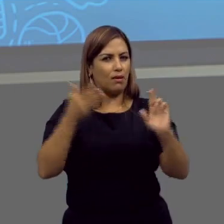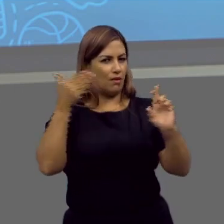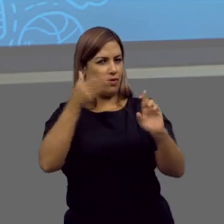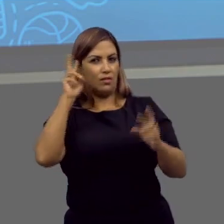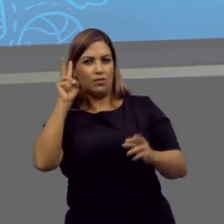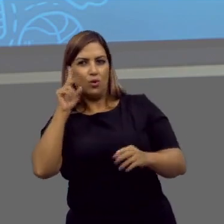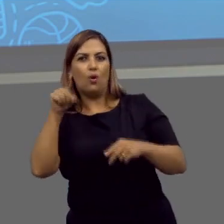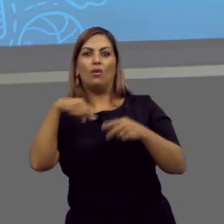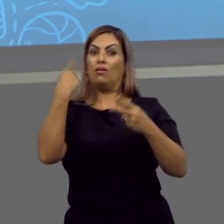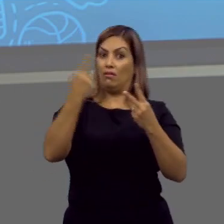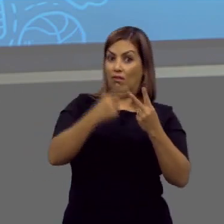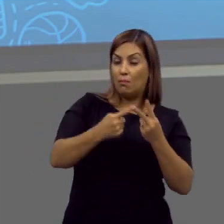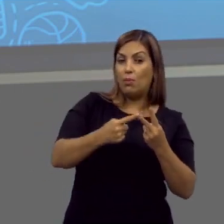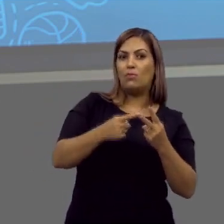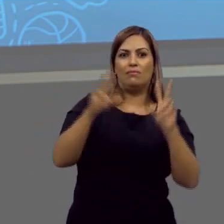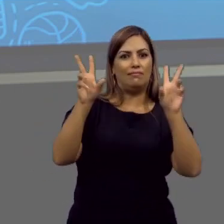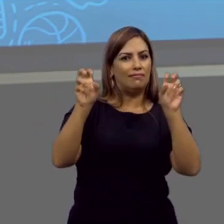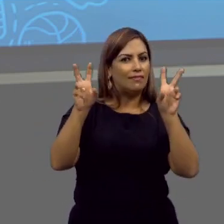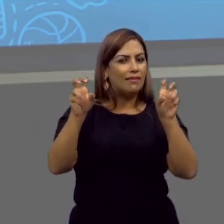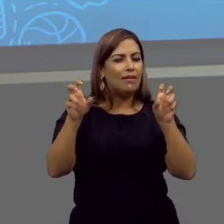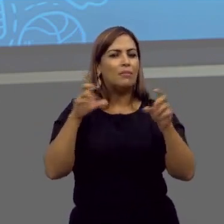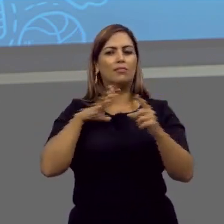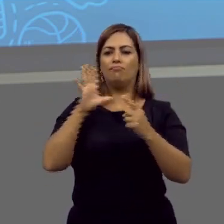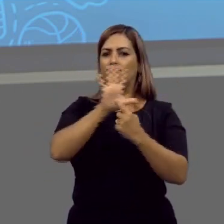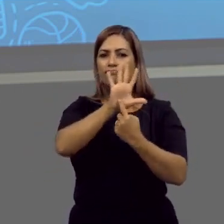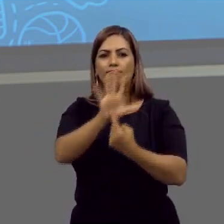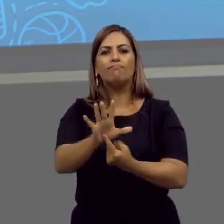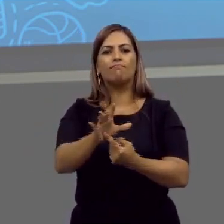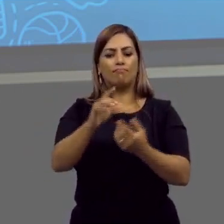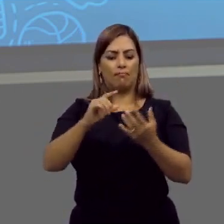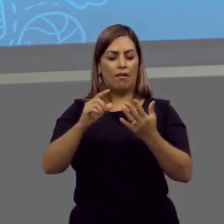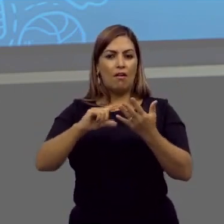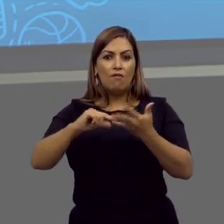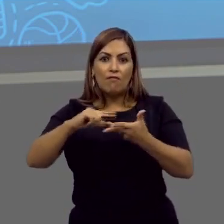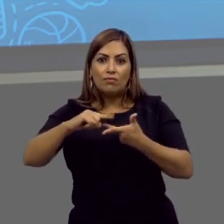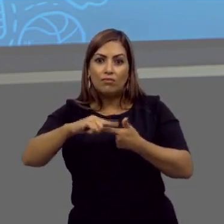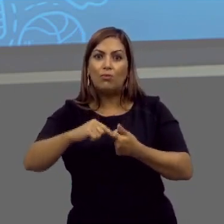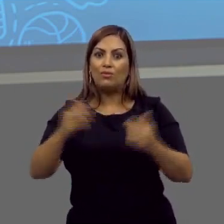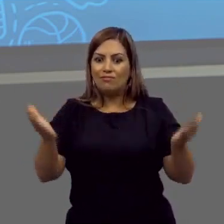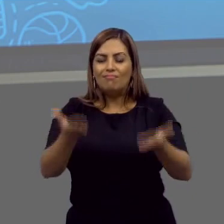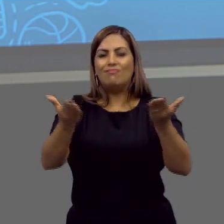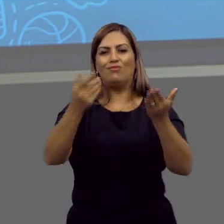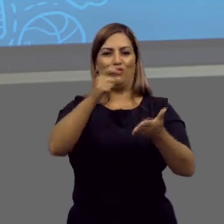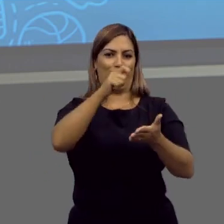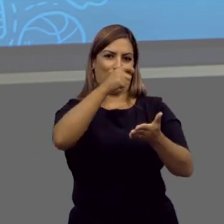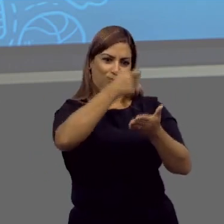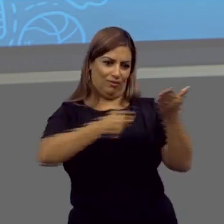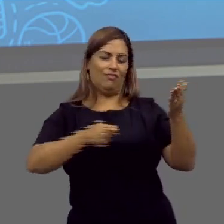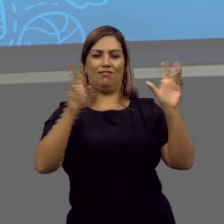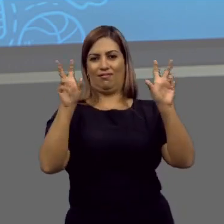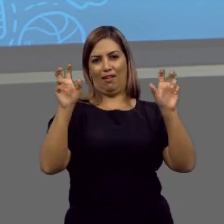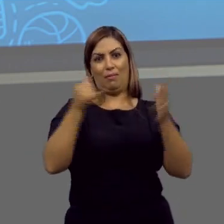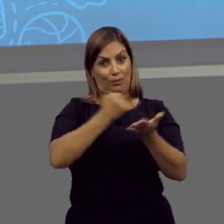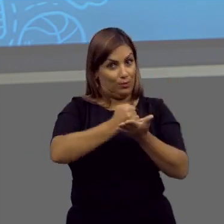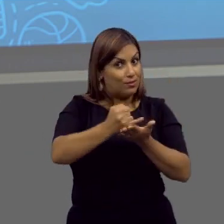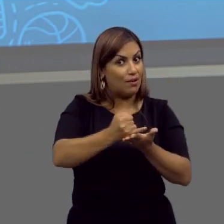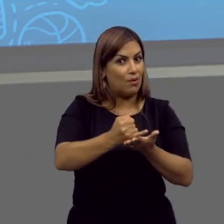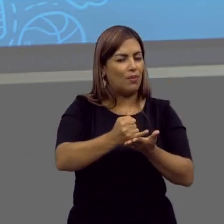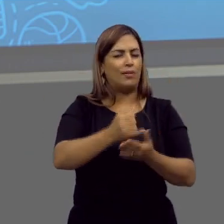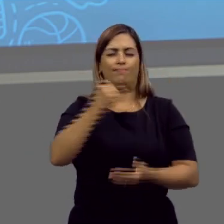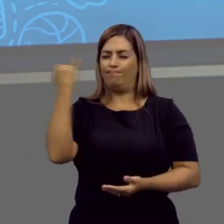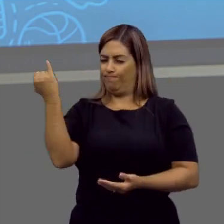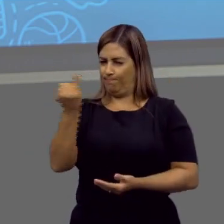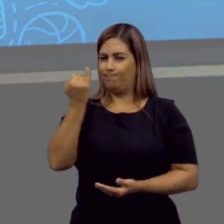alusão histórica, depois lançar o tema e mostrar os fatores que motivam o tema. Tudo na introdução.